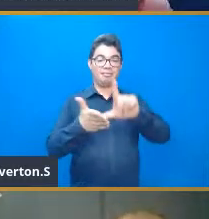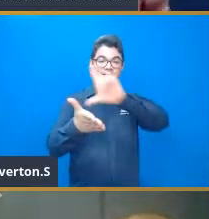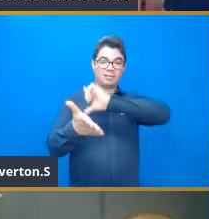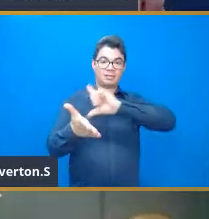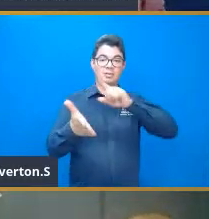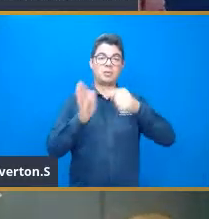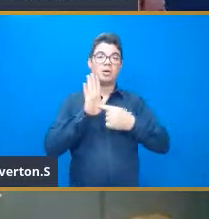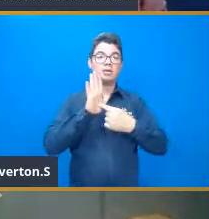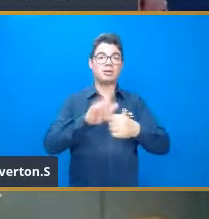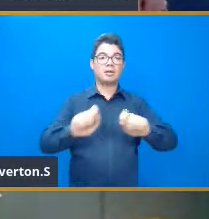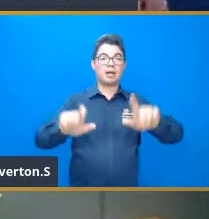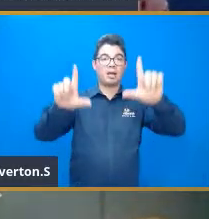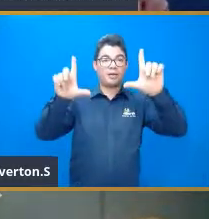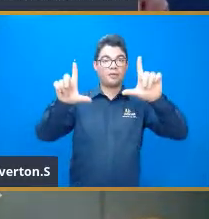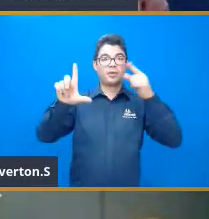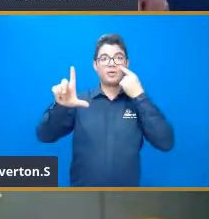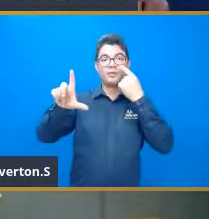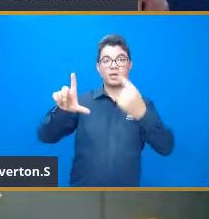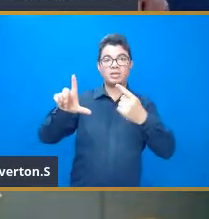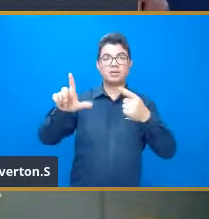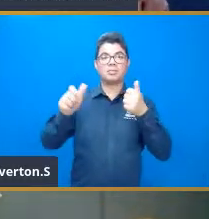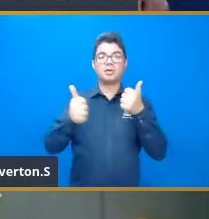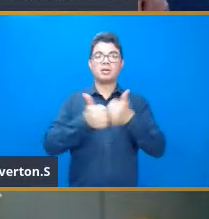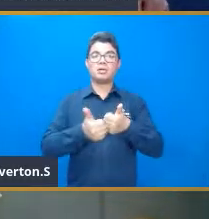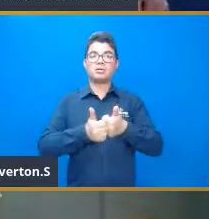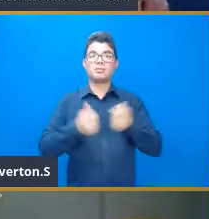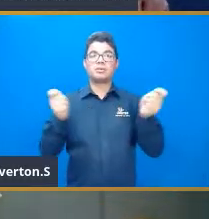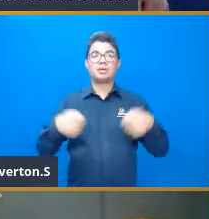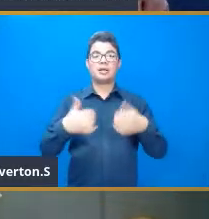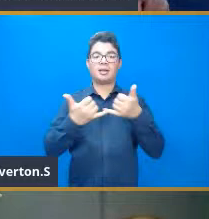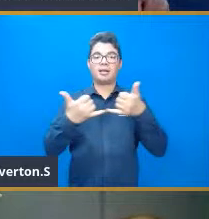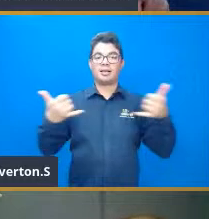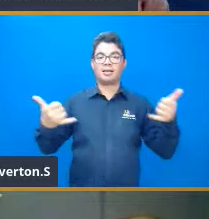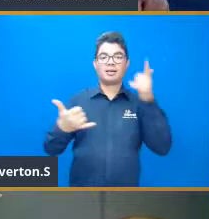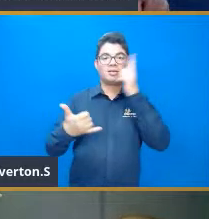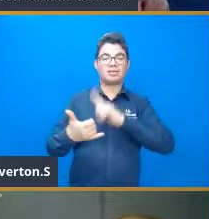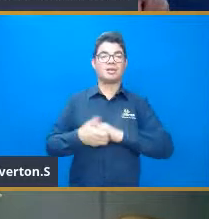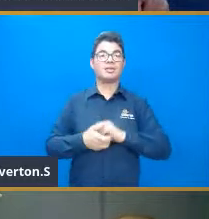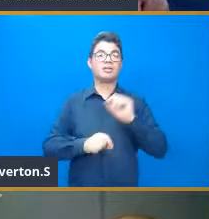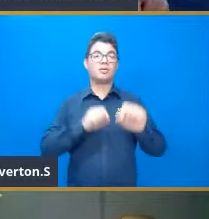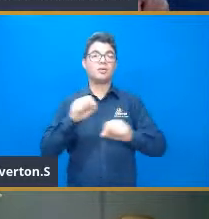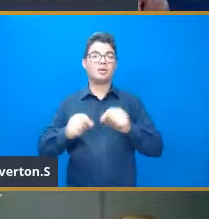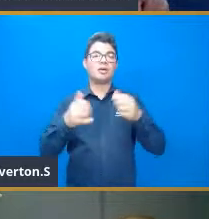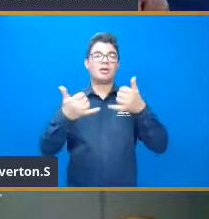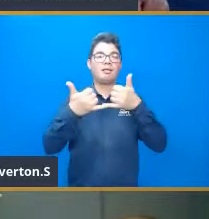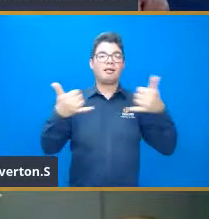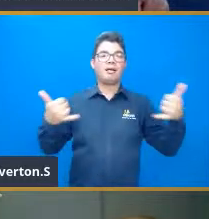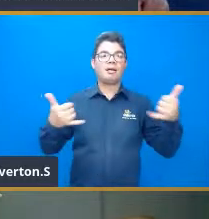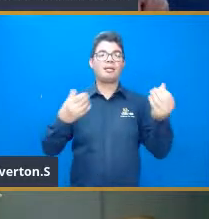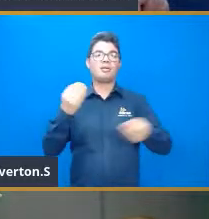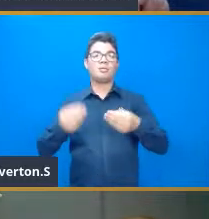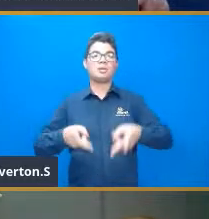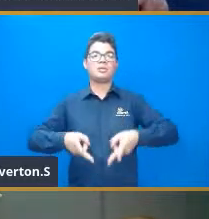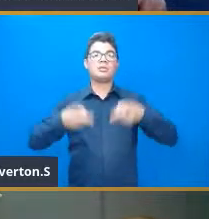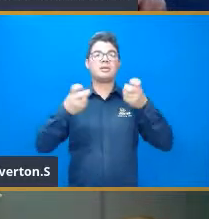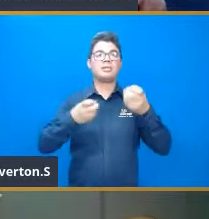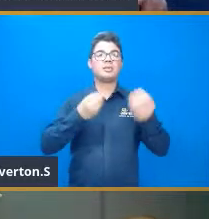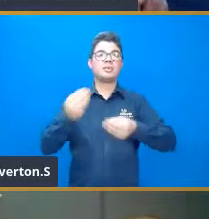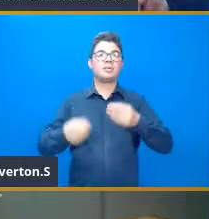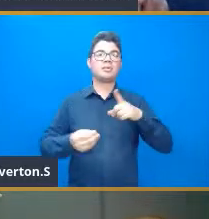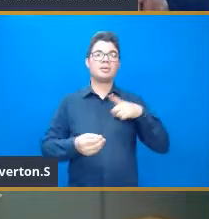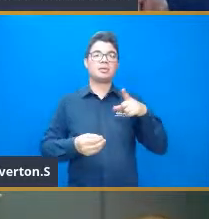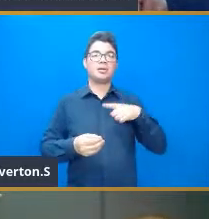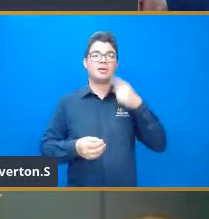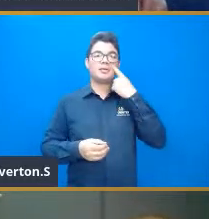que eles estão muito próximos de uma linha reta. Então, não é exatamente uma reta, né? Se a gente observar aqui, tem uma pequena, vou